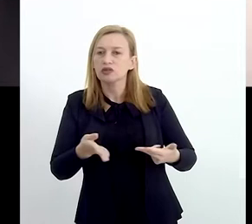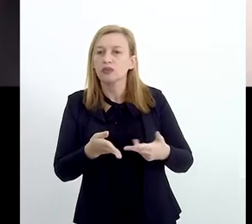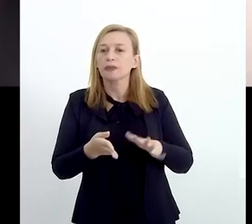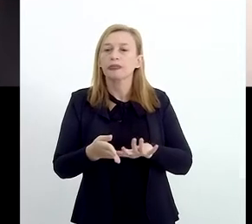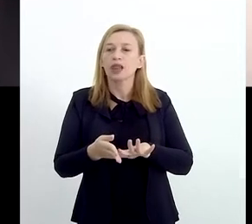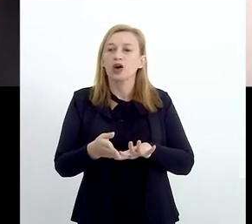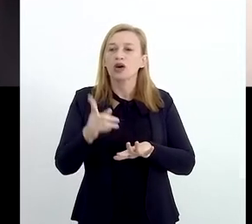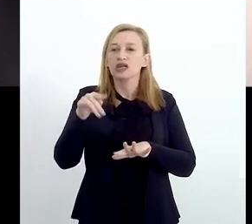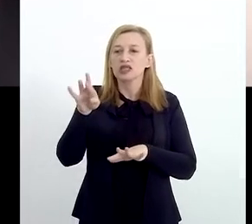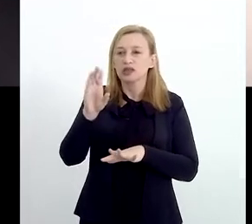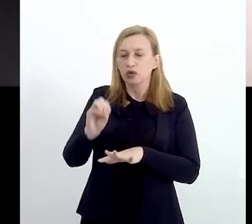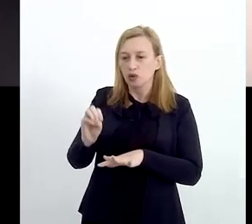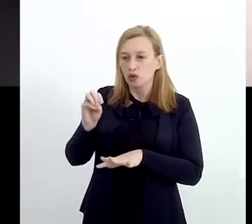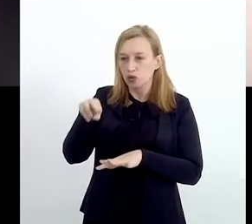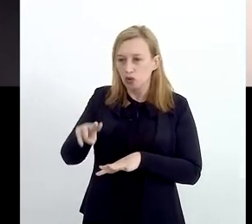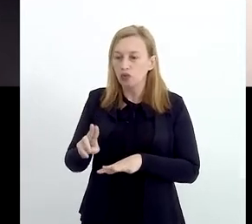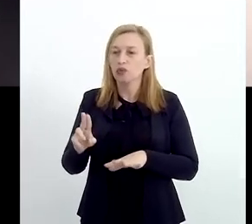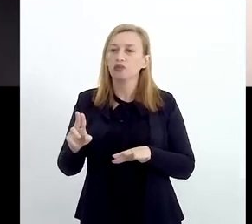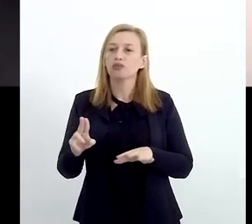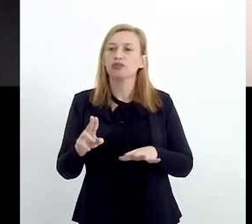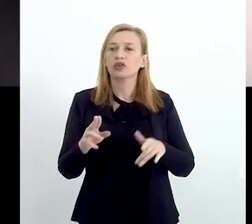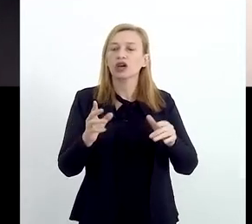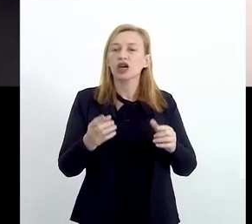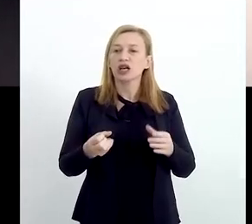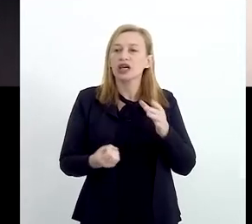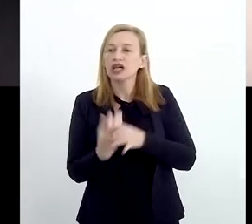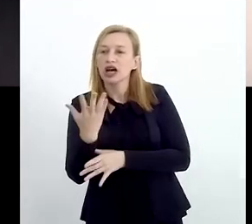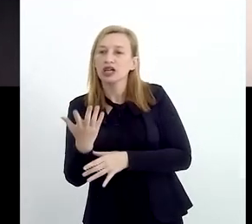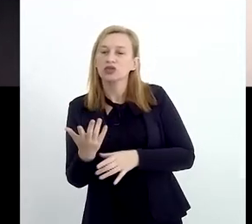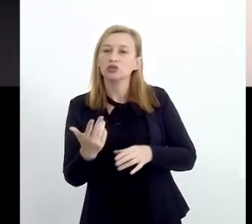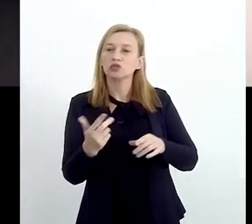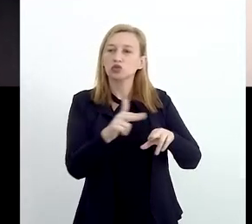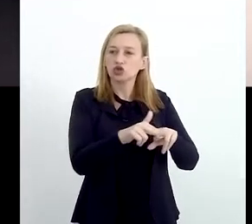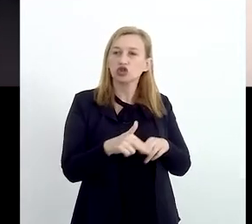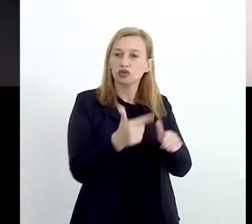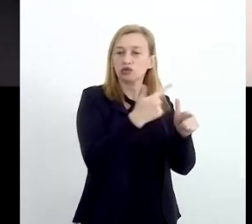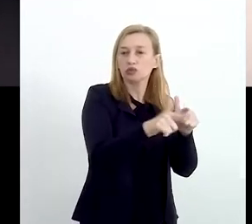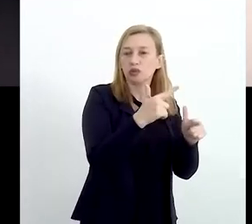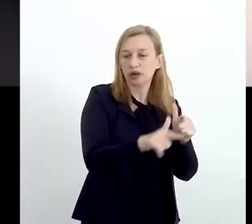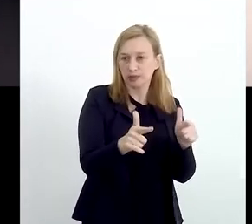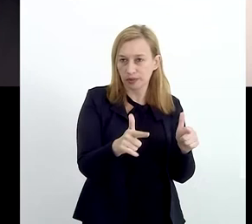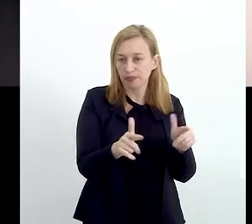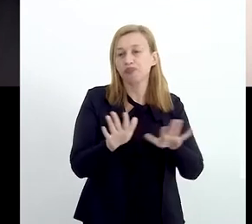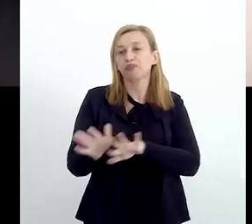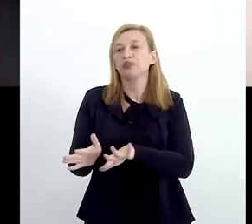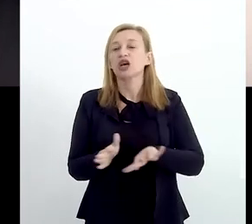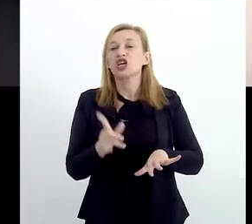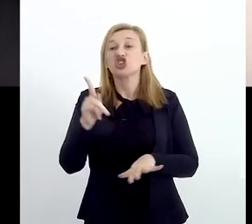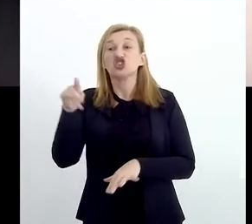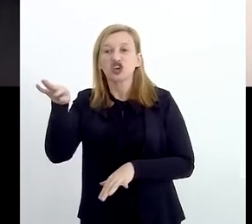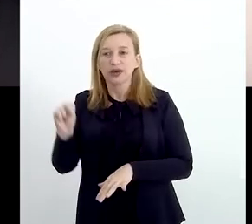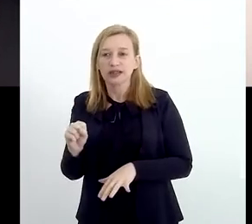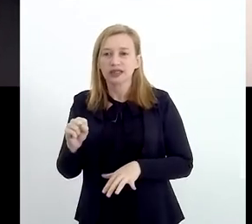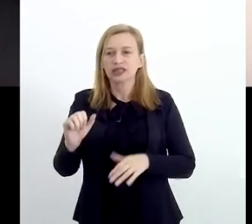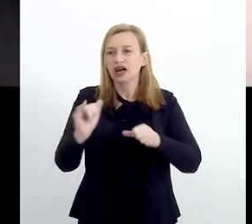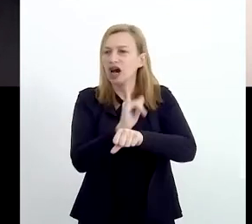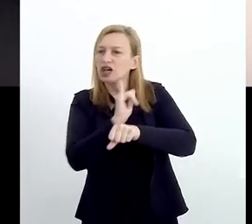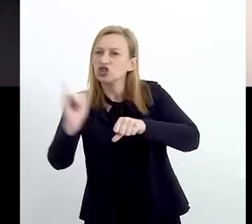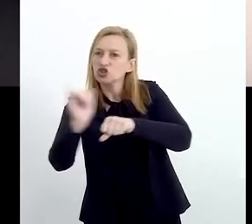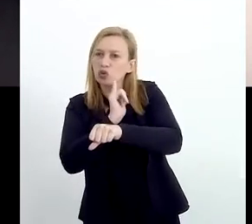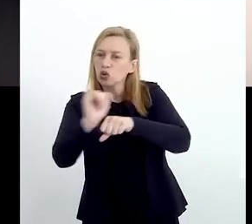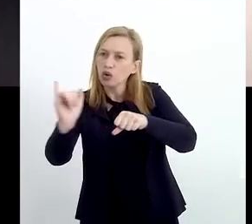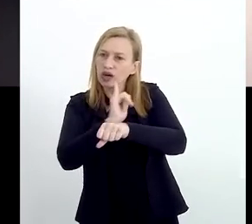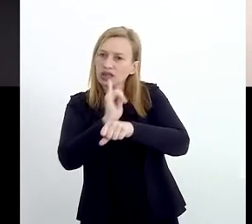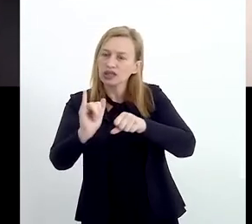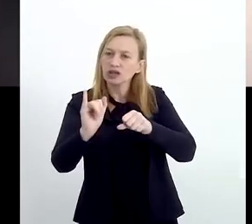Reciclotron é fruto do enfrentamento de um problema. Ele nasceu, Geisa, da